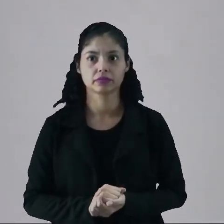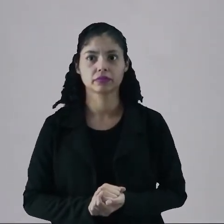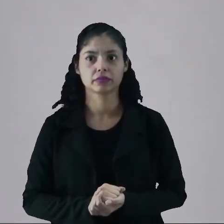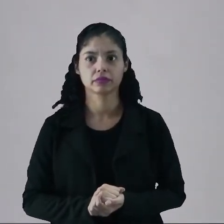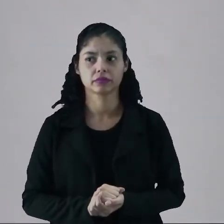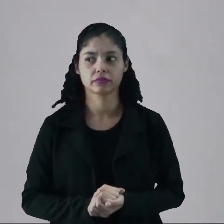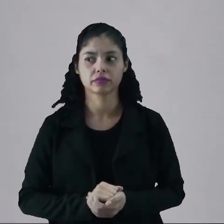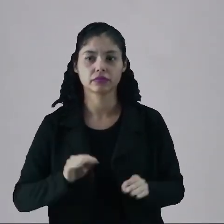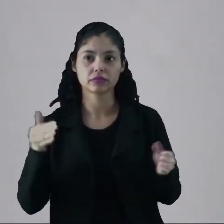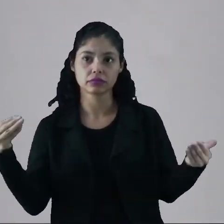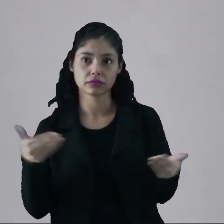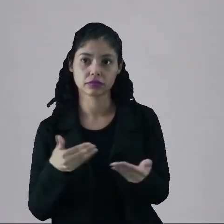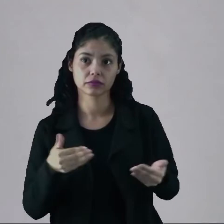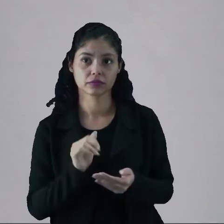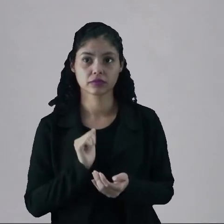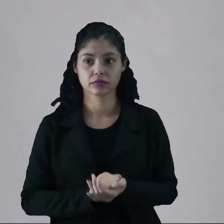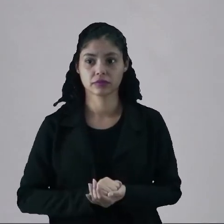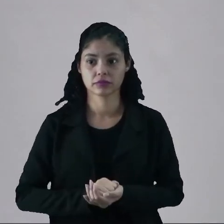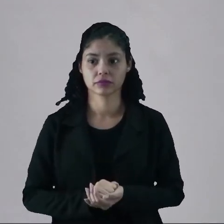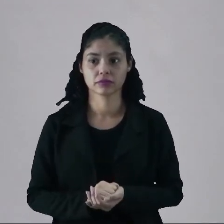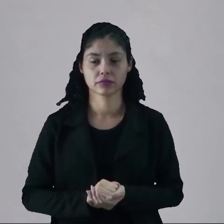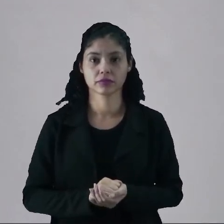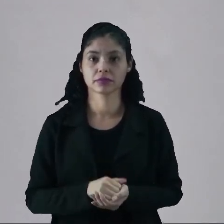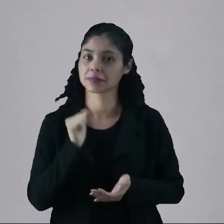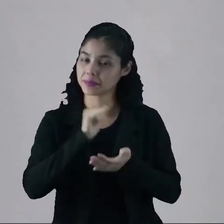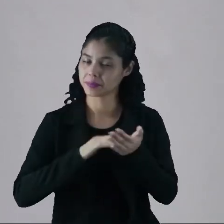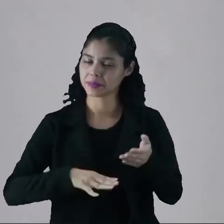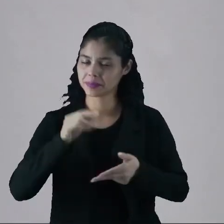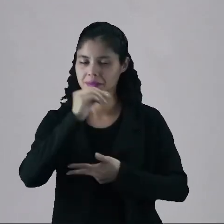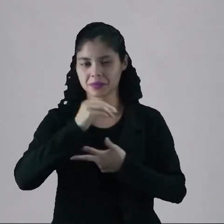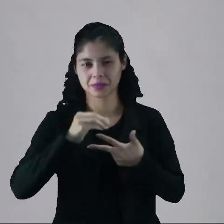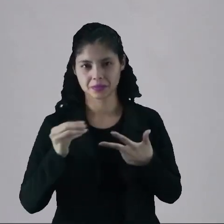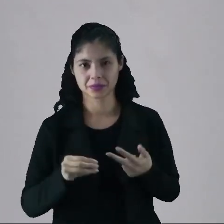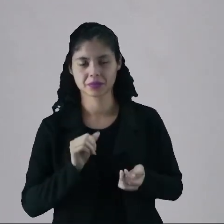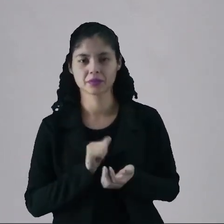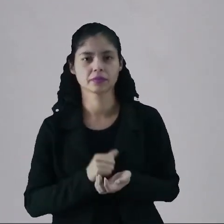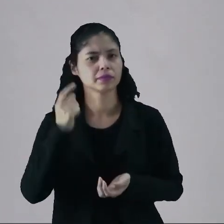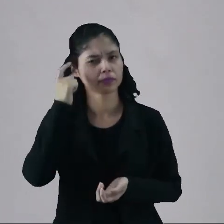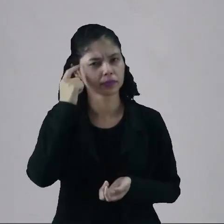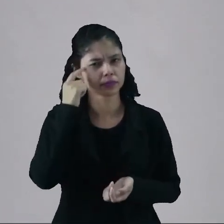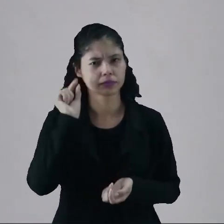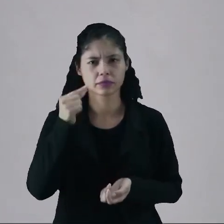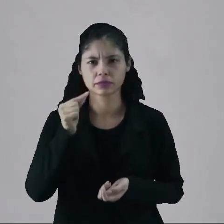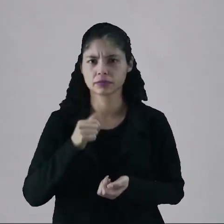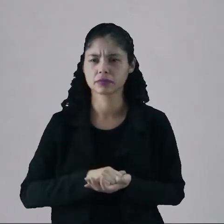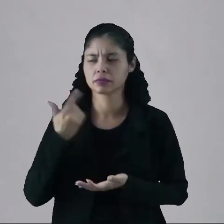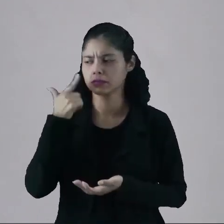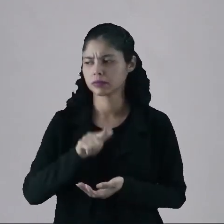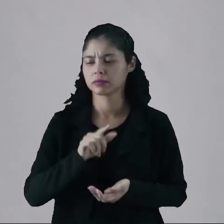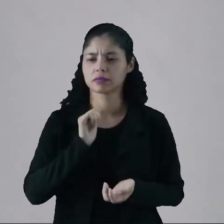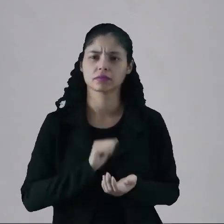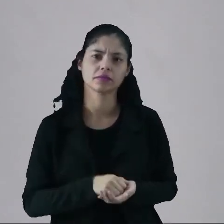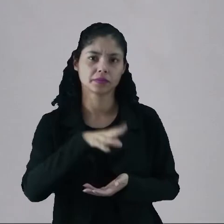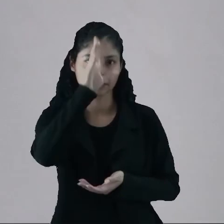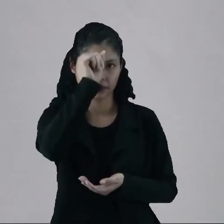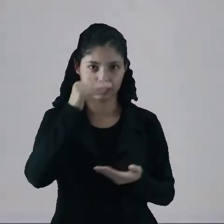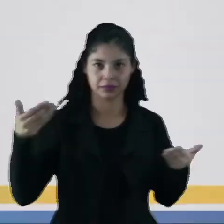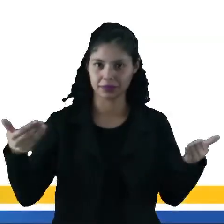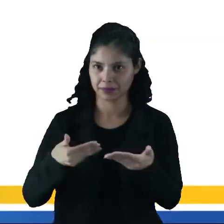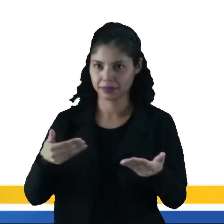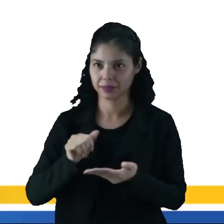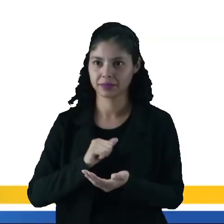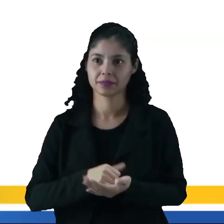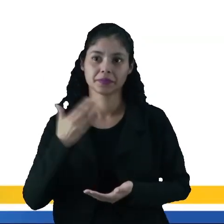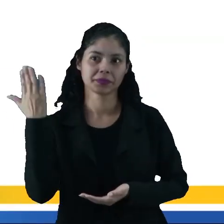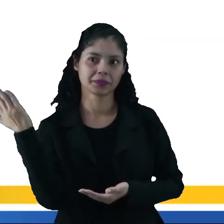vamos agora para o nosso simulado, uma questão para a gente fazer uma reflexão, o que a gente conseguiu aprender até